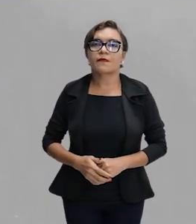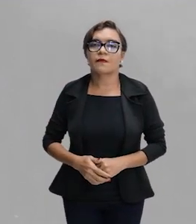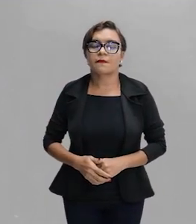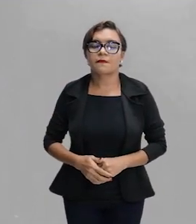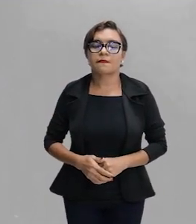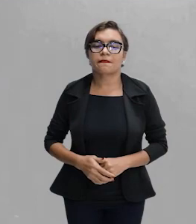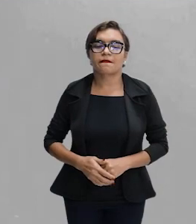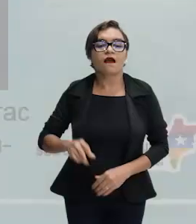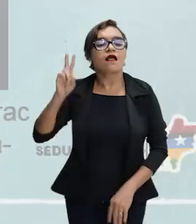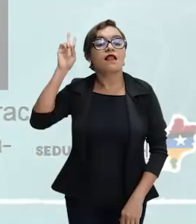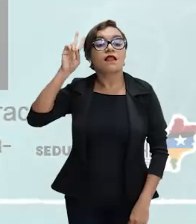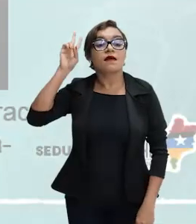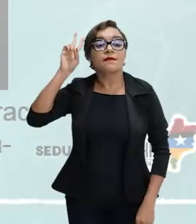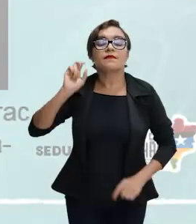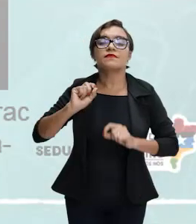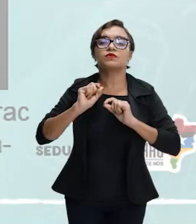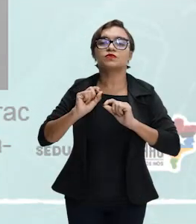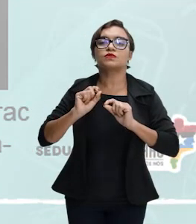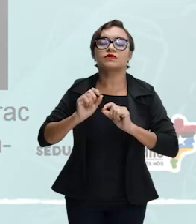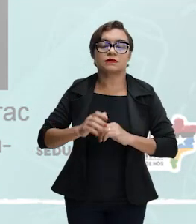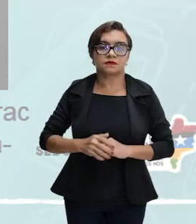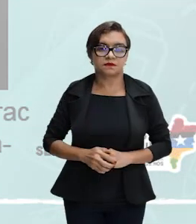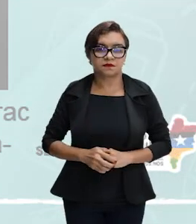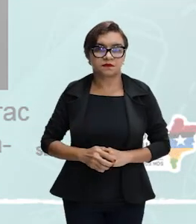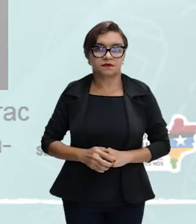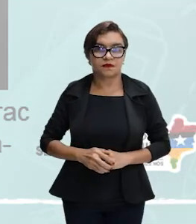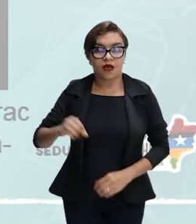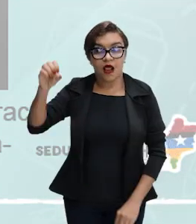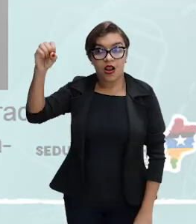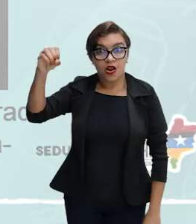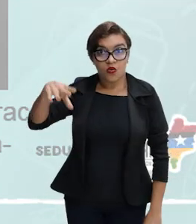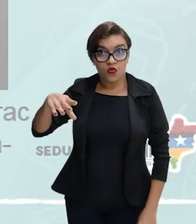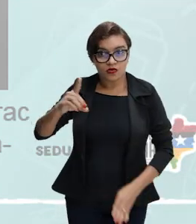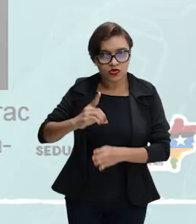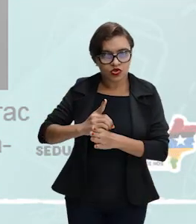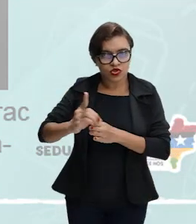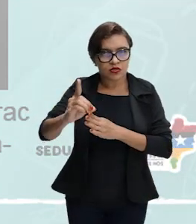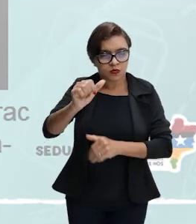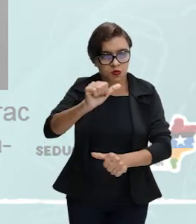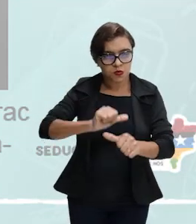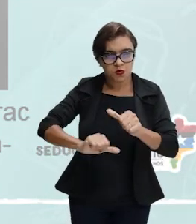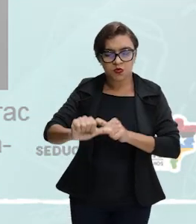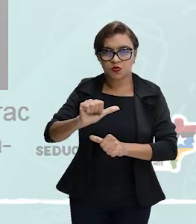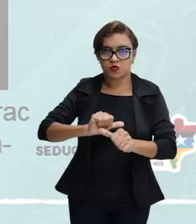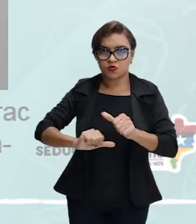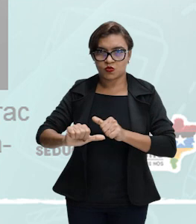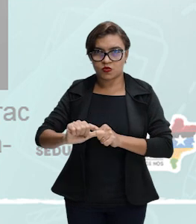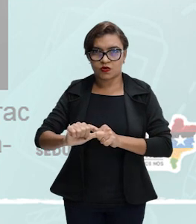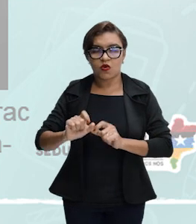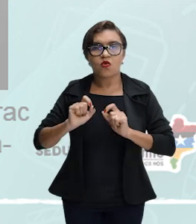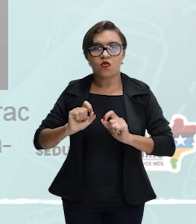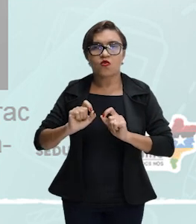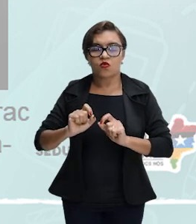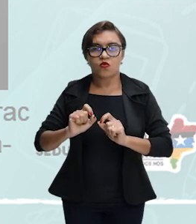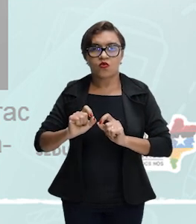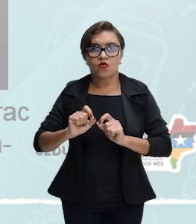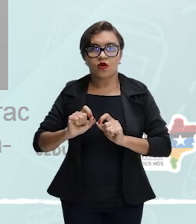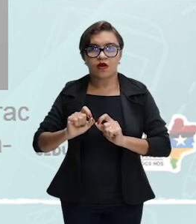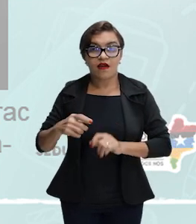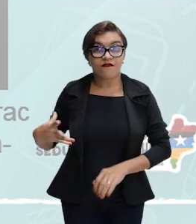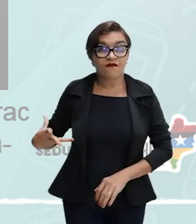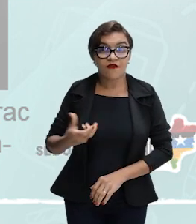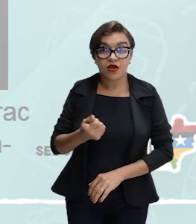Então, vamos lembrar a refração da luz. Então, a refração da luz é um fenômeno que consiste na mudança de